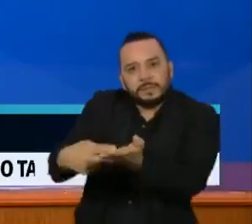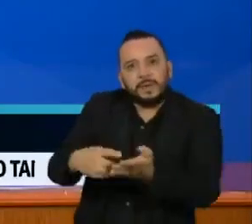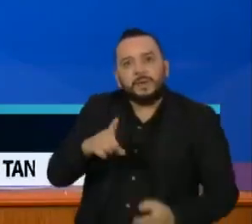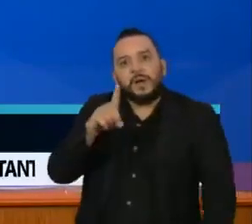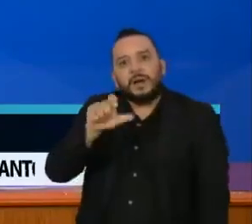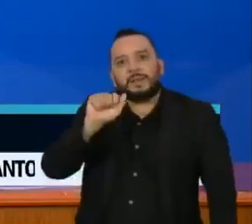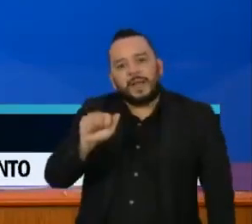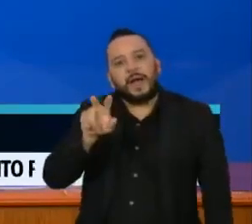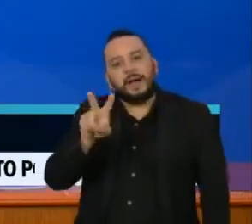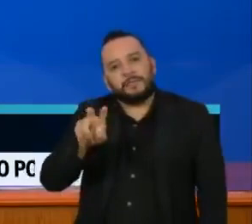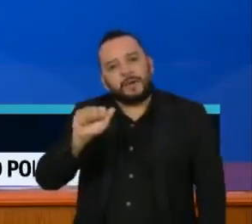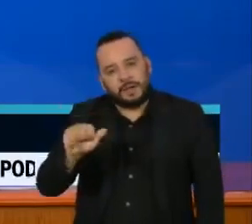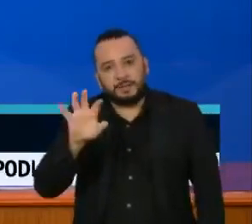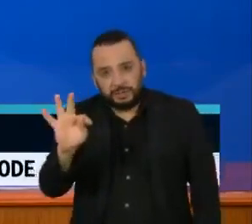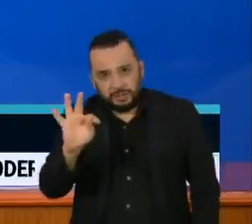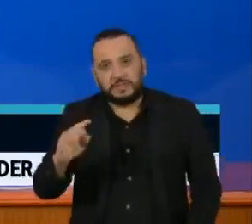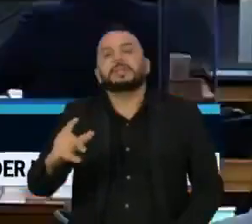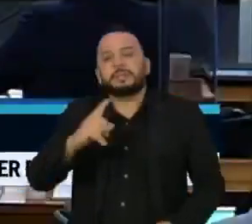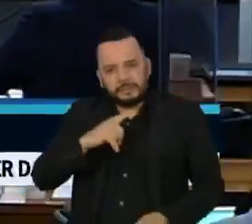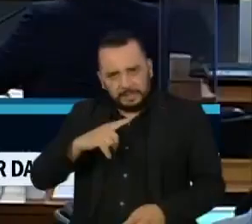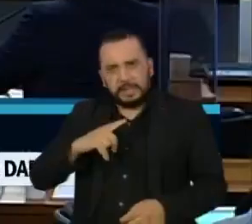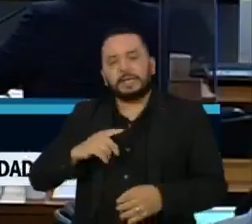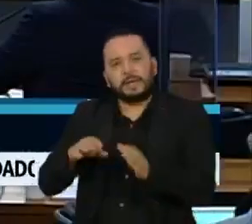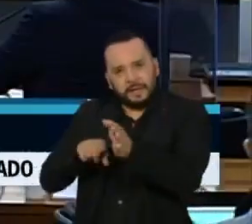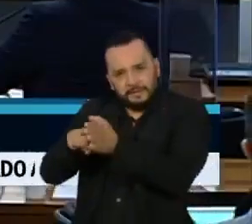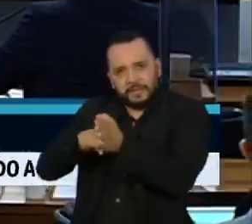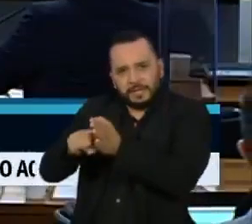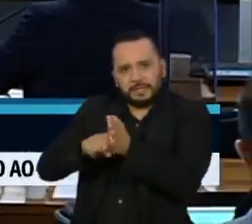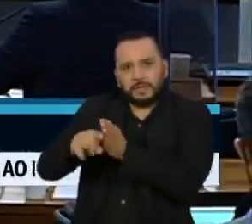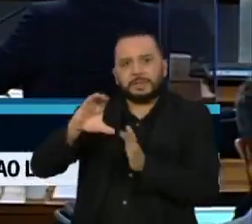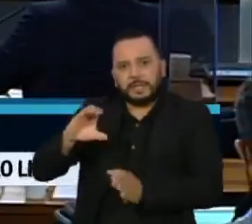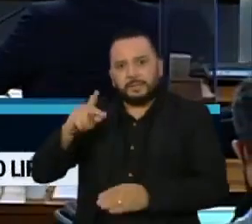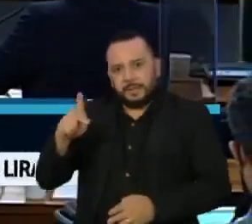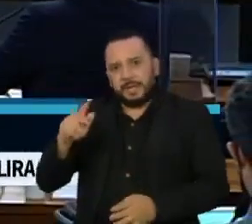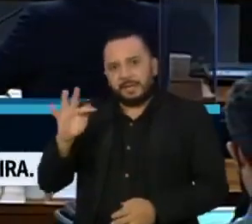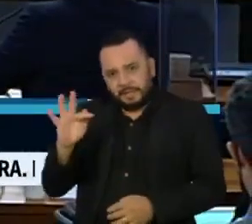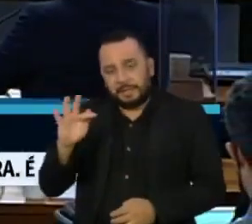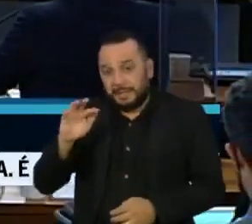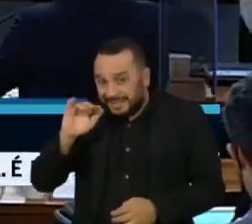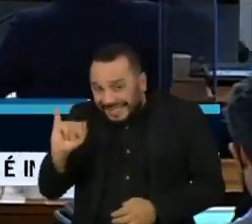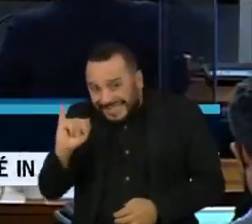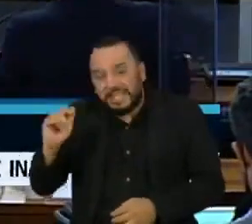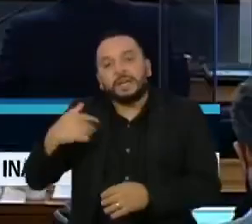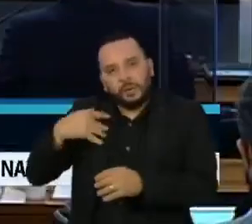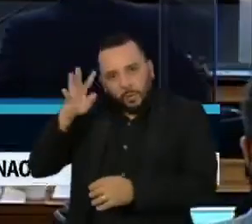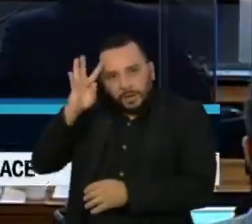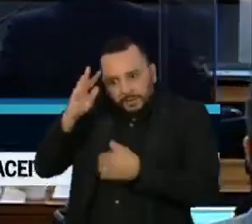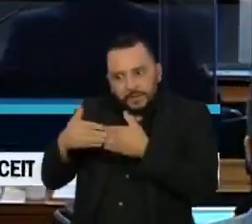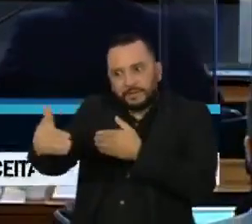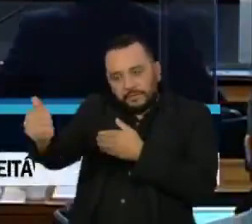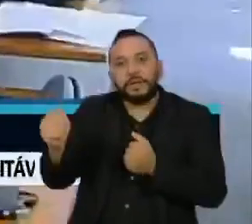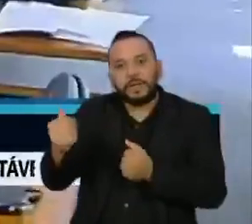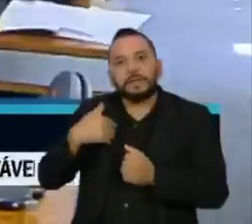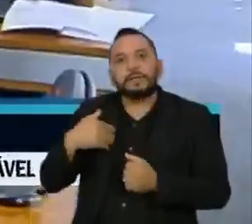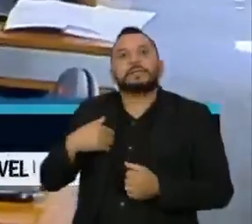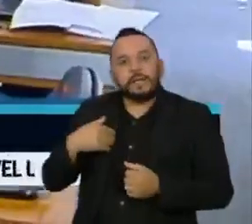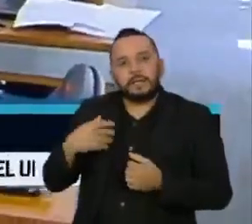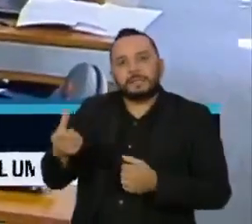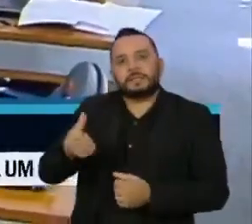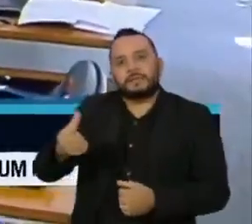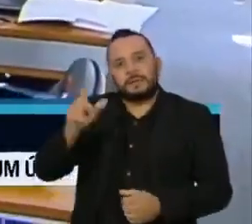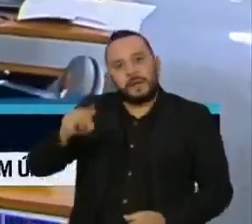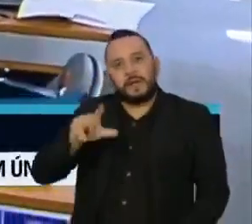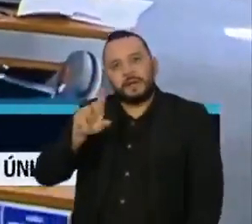Ele estará ouvido pela CPI na quarta-feira que vem. Já na sexta-feira desta semana, será a vez de Luiz Dominguete. Nós